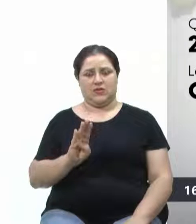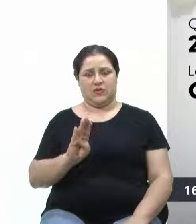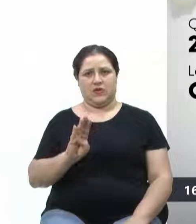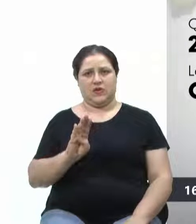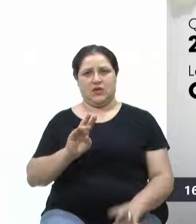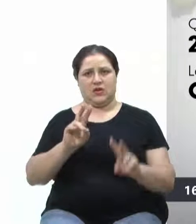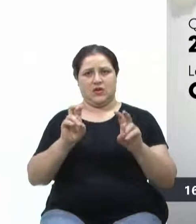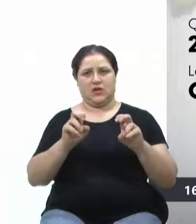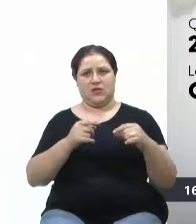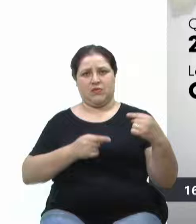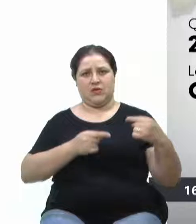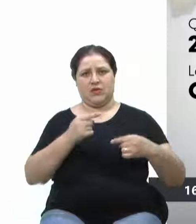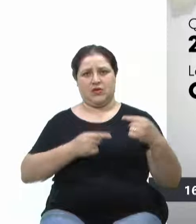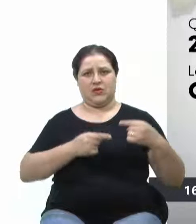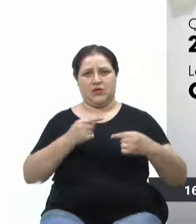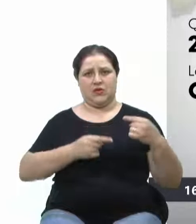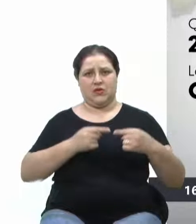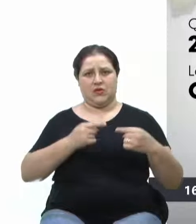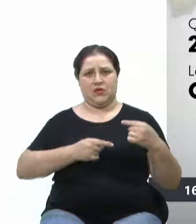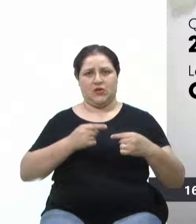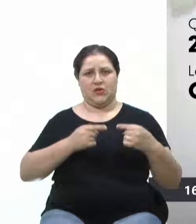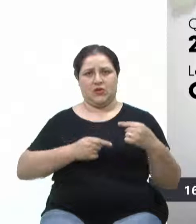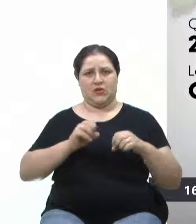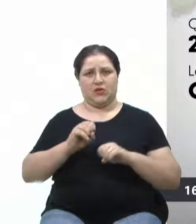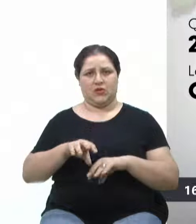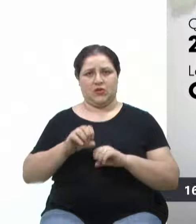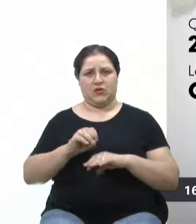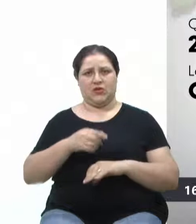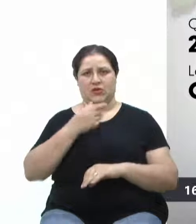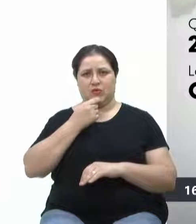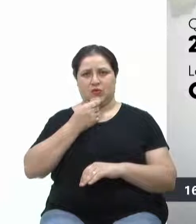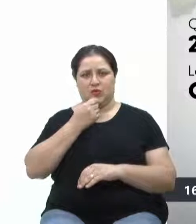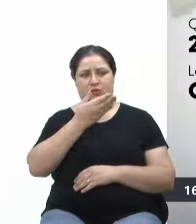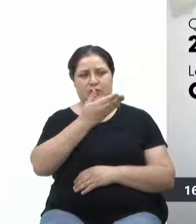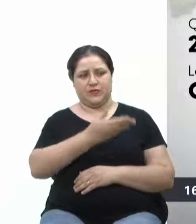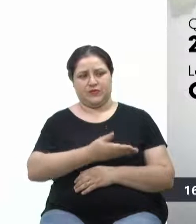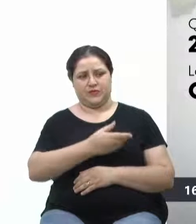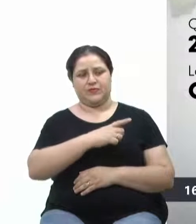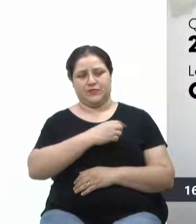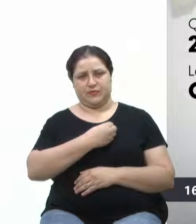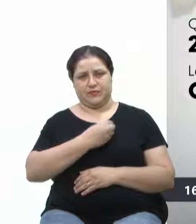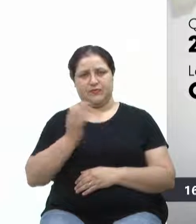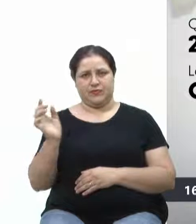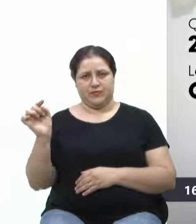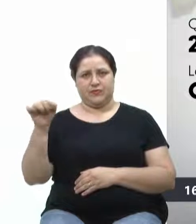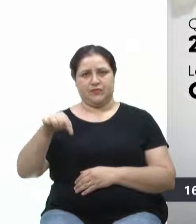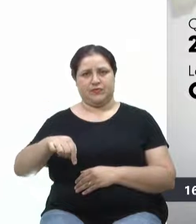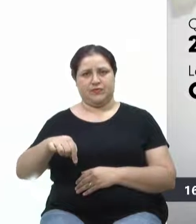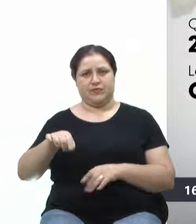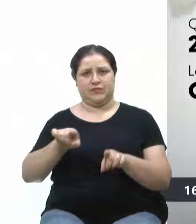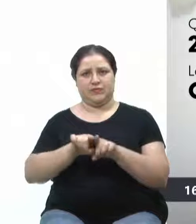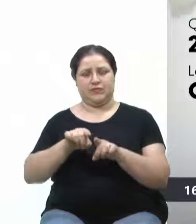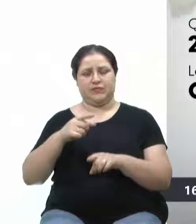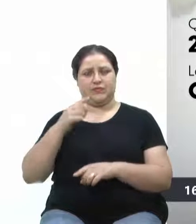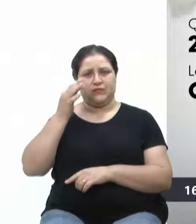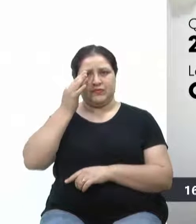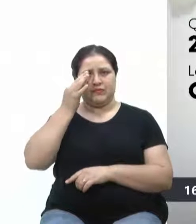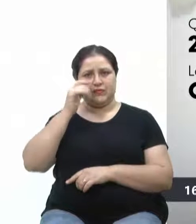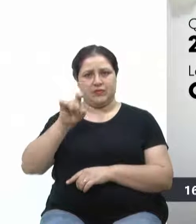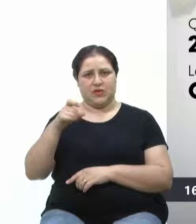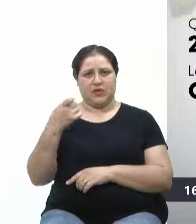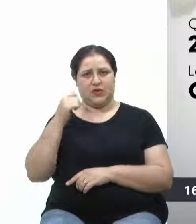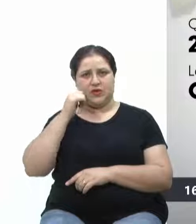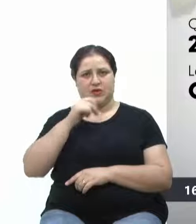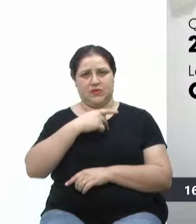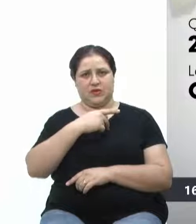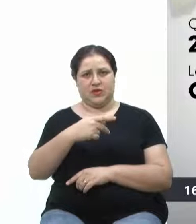Debatendo Educação. Beto Albuquerque estará aqui, teremos a presença da ex-secretária de Educação, Flávia